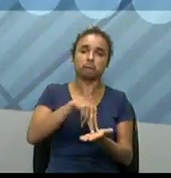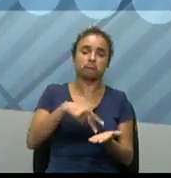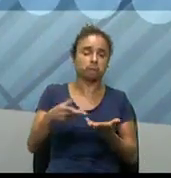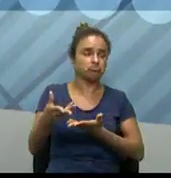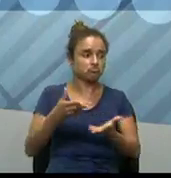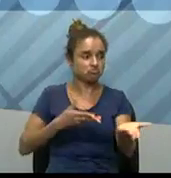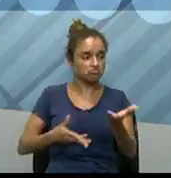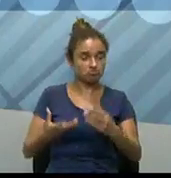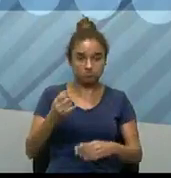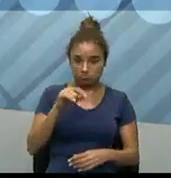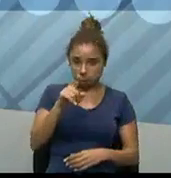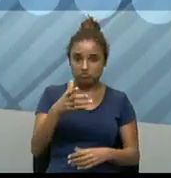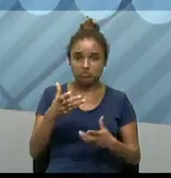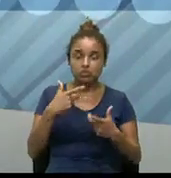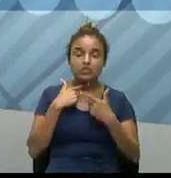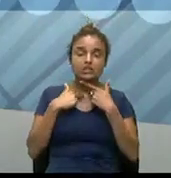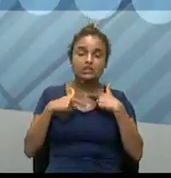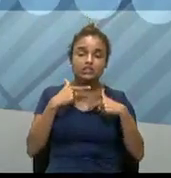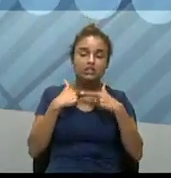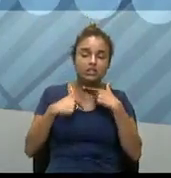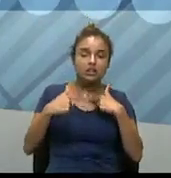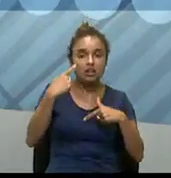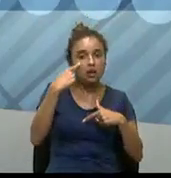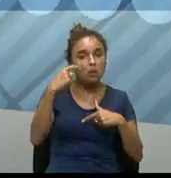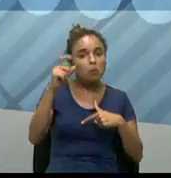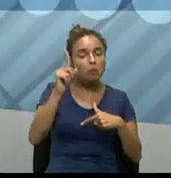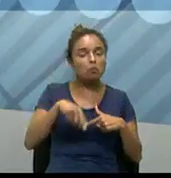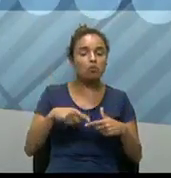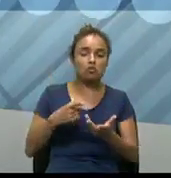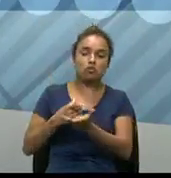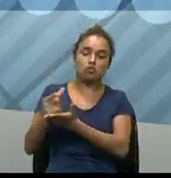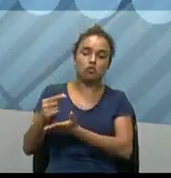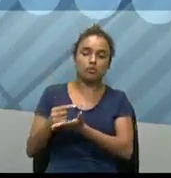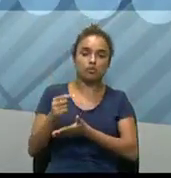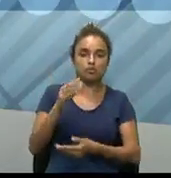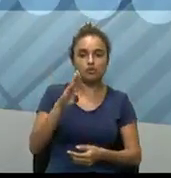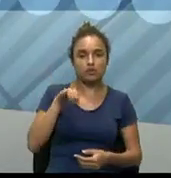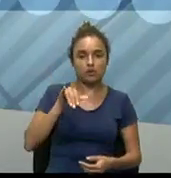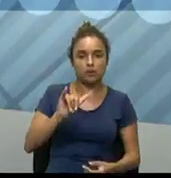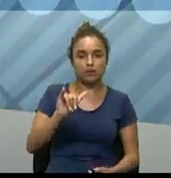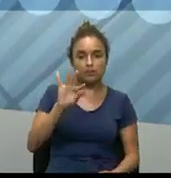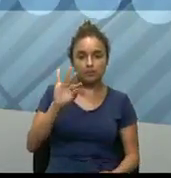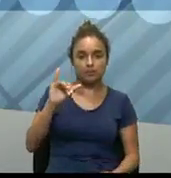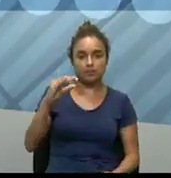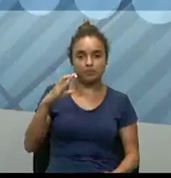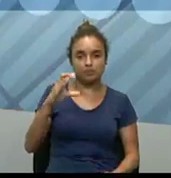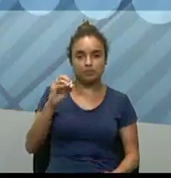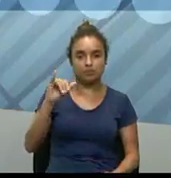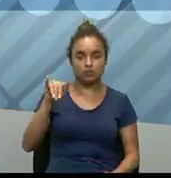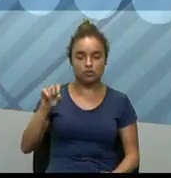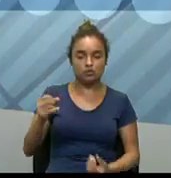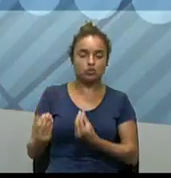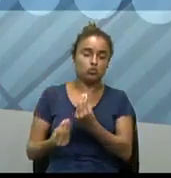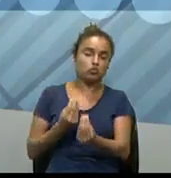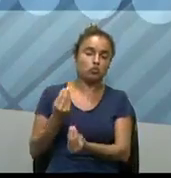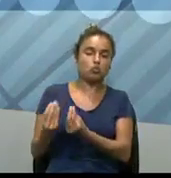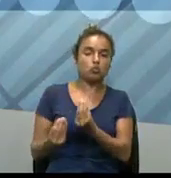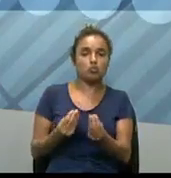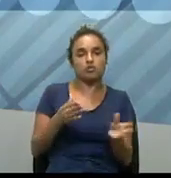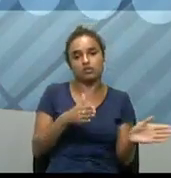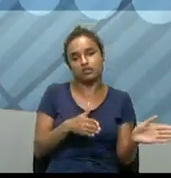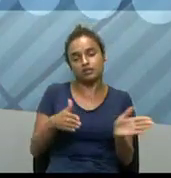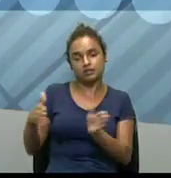se você tiver interesse, muitas vezes, de adquirir, então é preciso você saber como funcionam